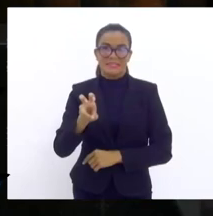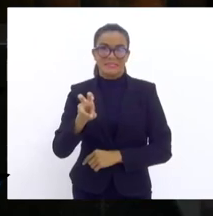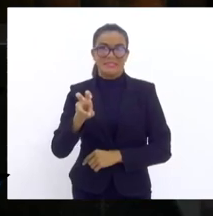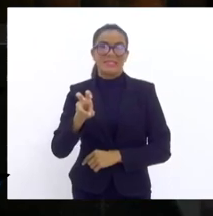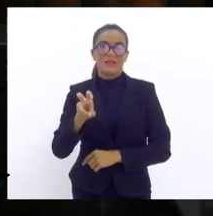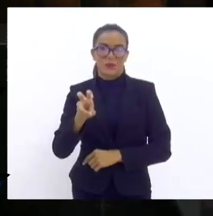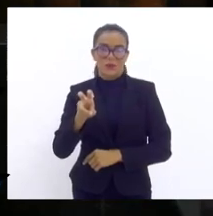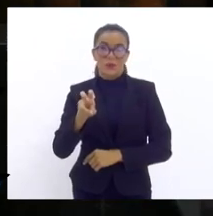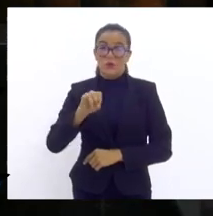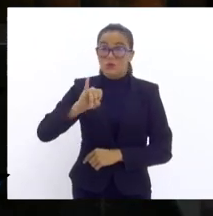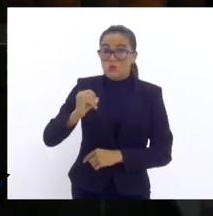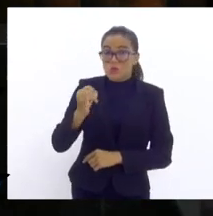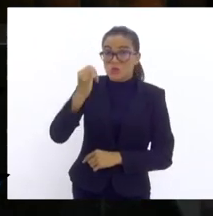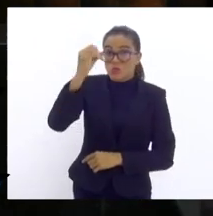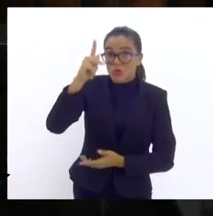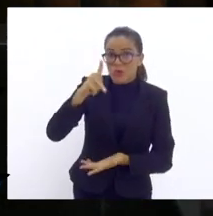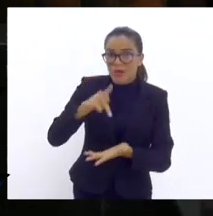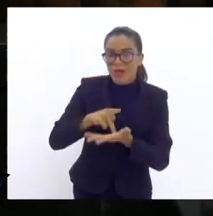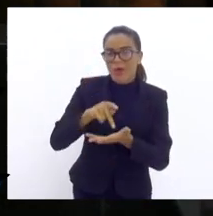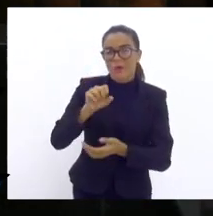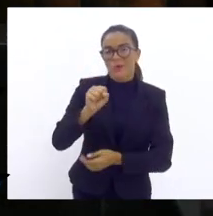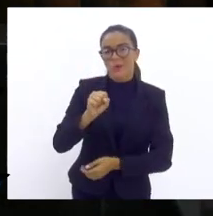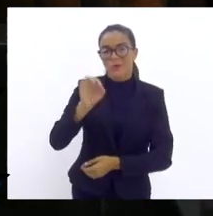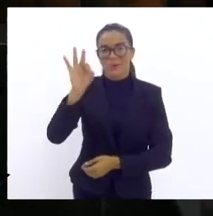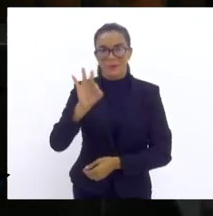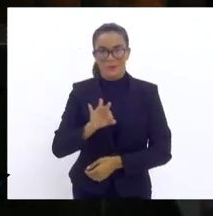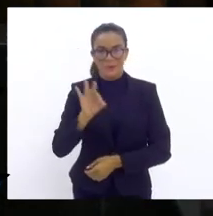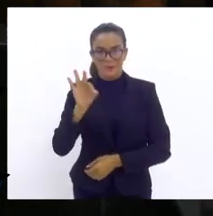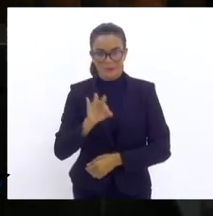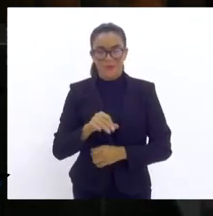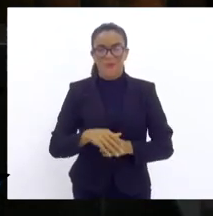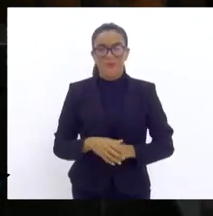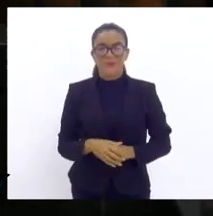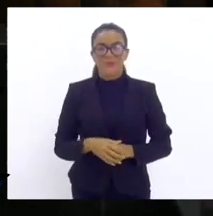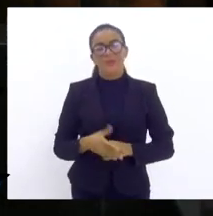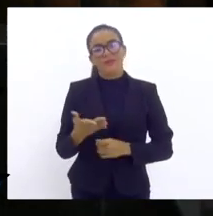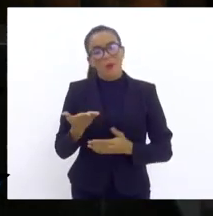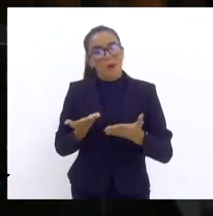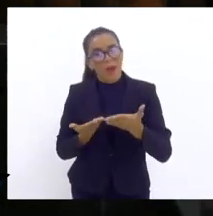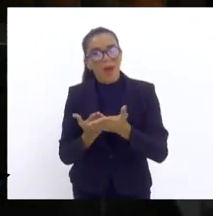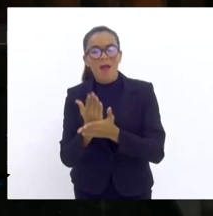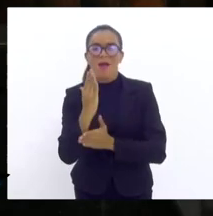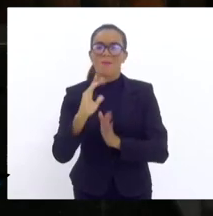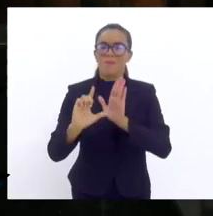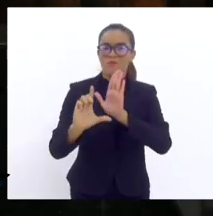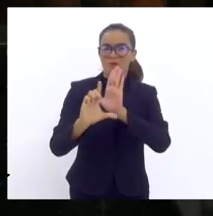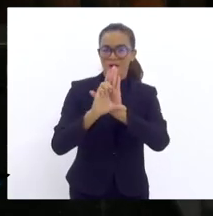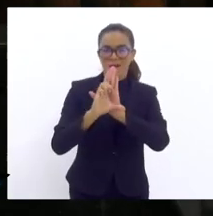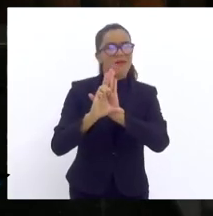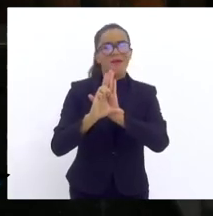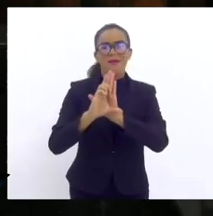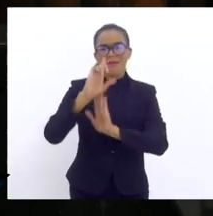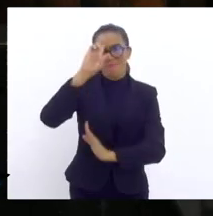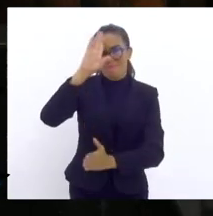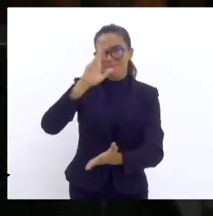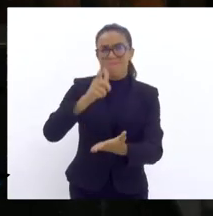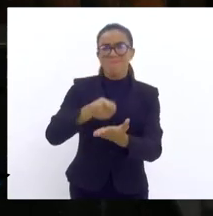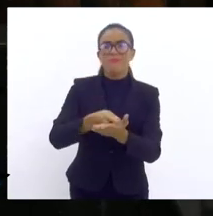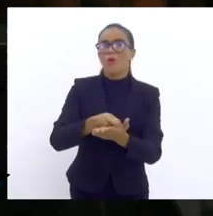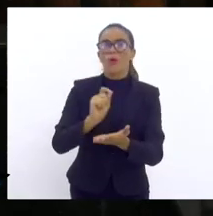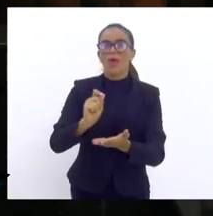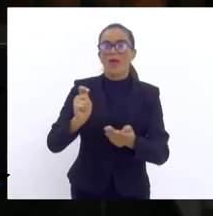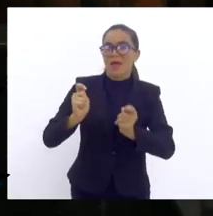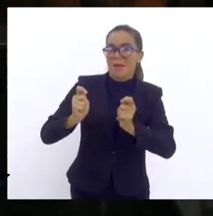8%. Dito isso, foi aprovada essa lei definindo a